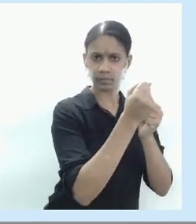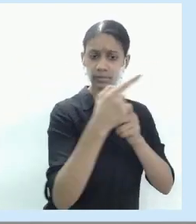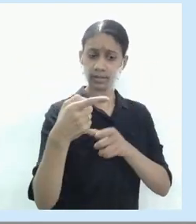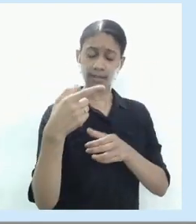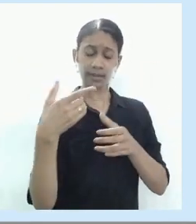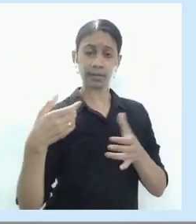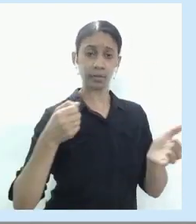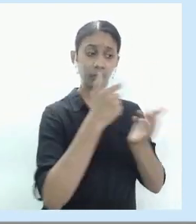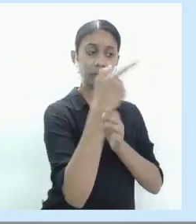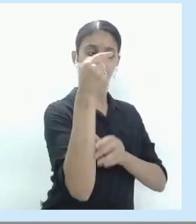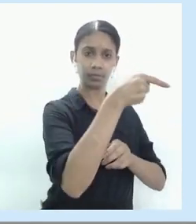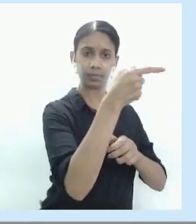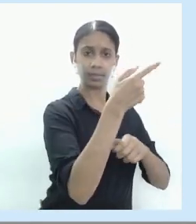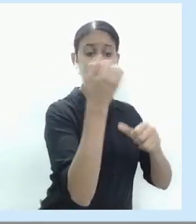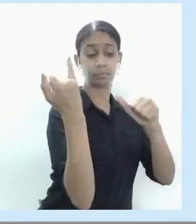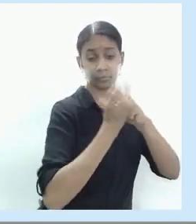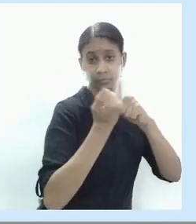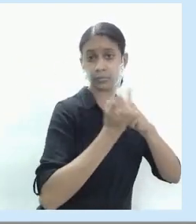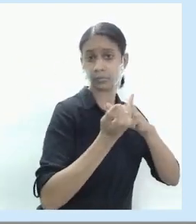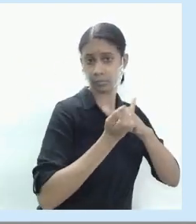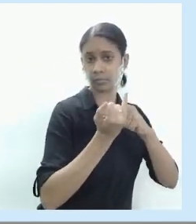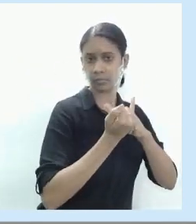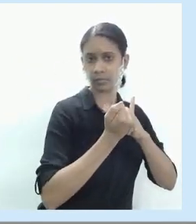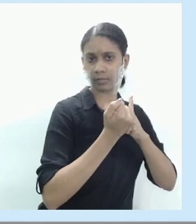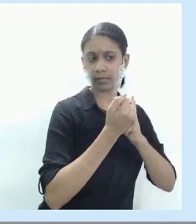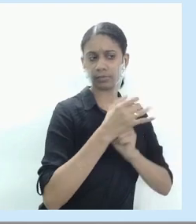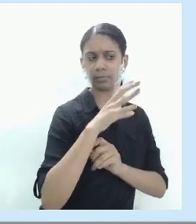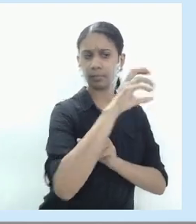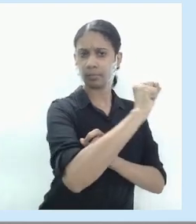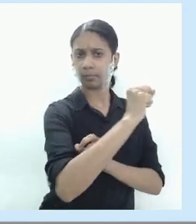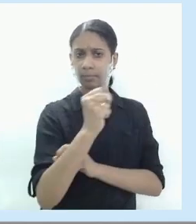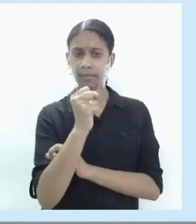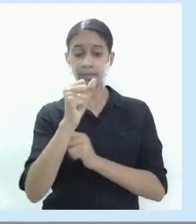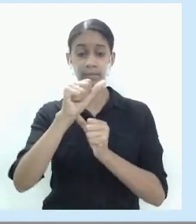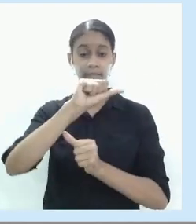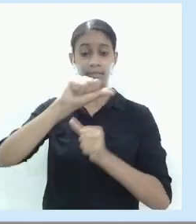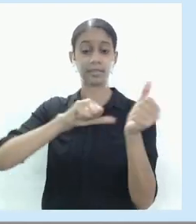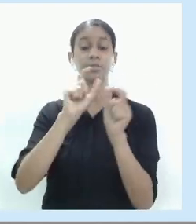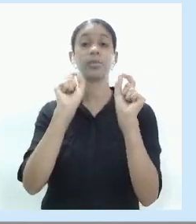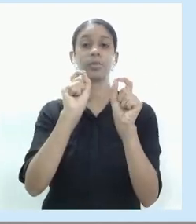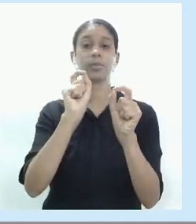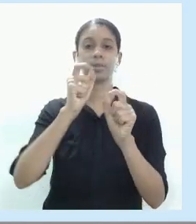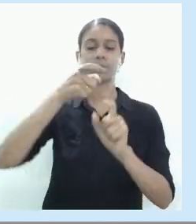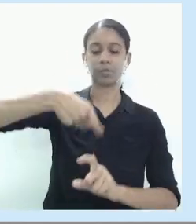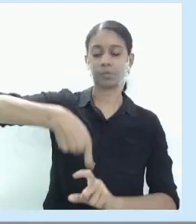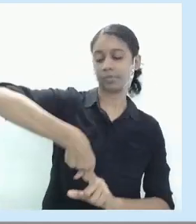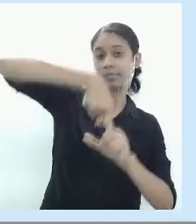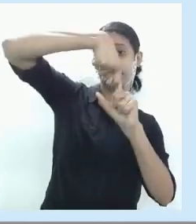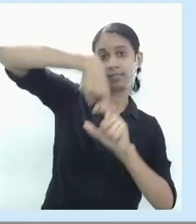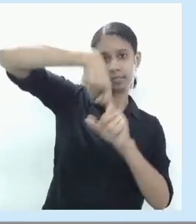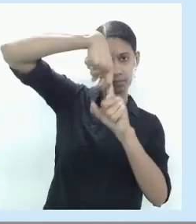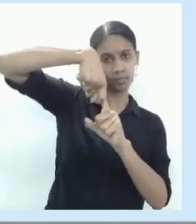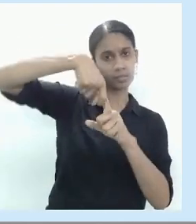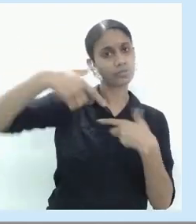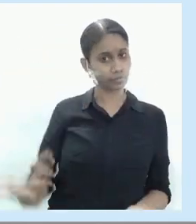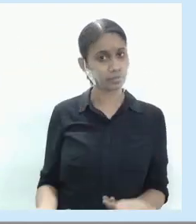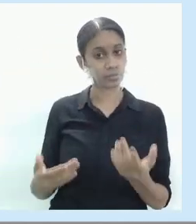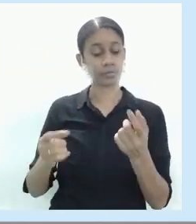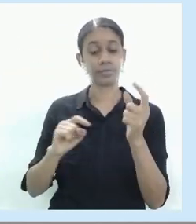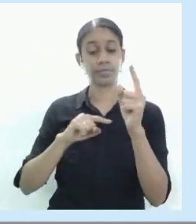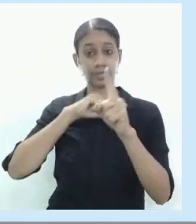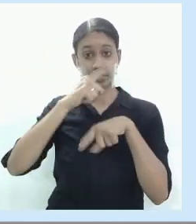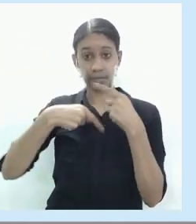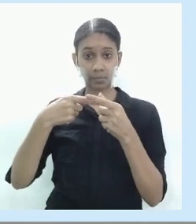capital vai pegar esse aço e construir um guindaste. Esse guindaste, depois de